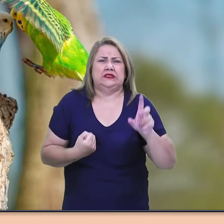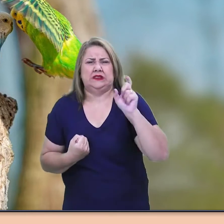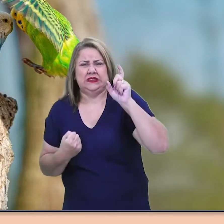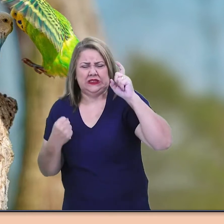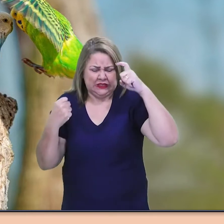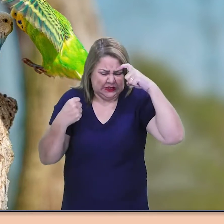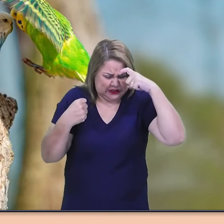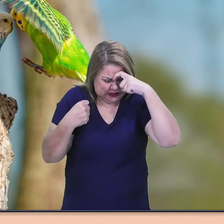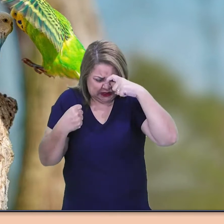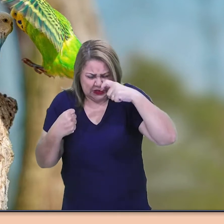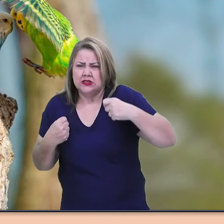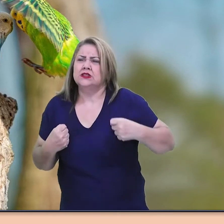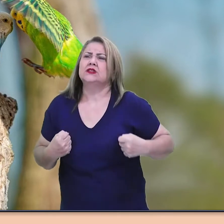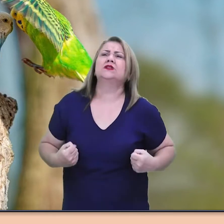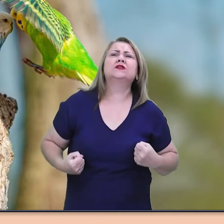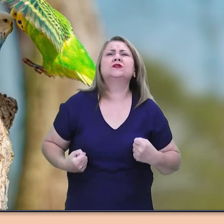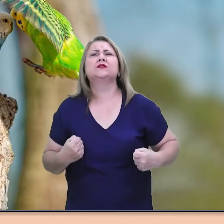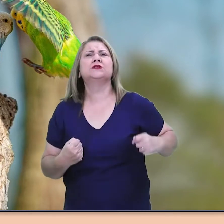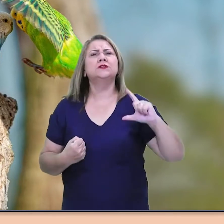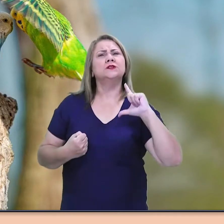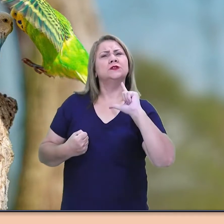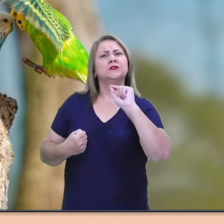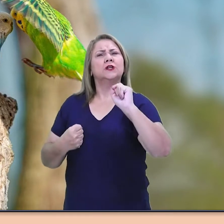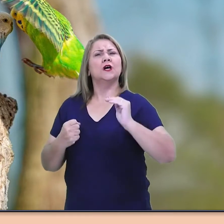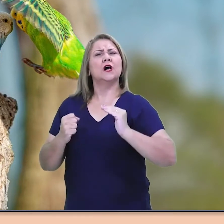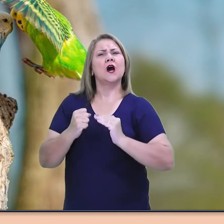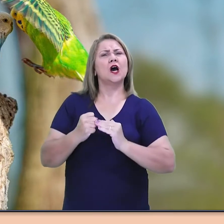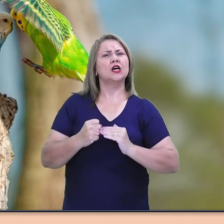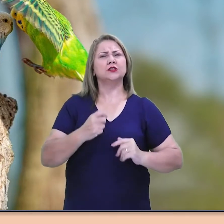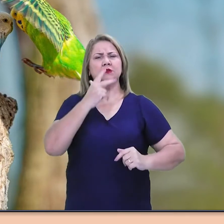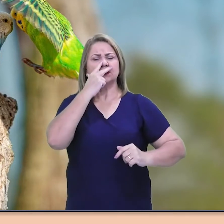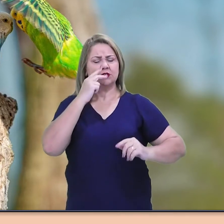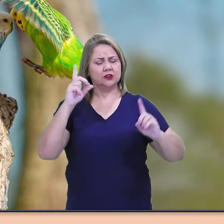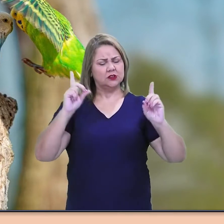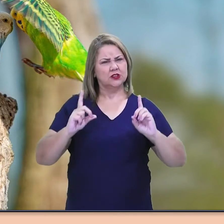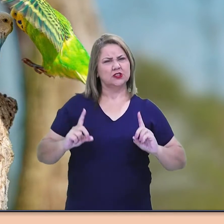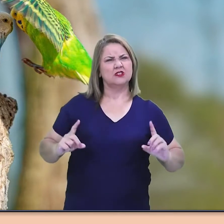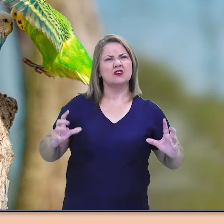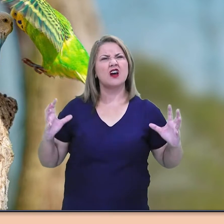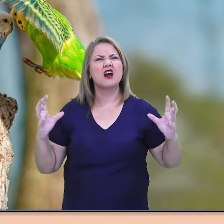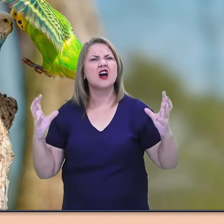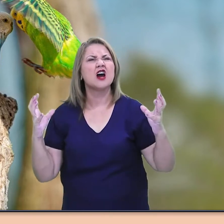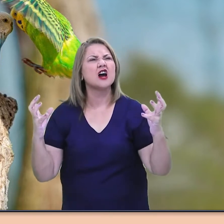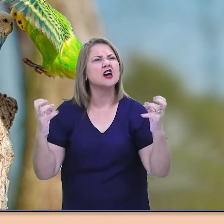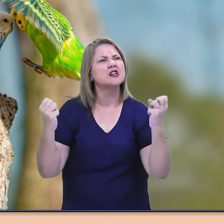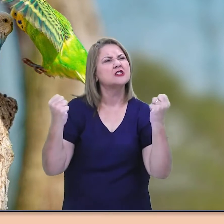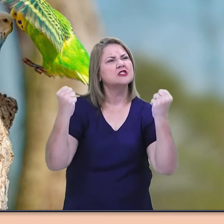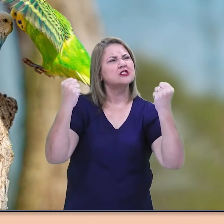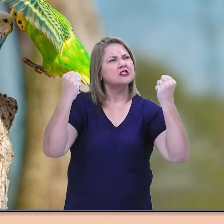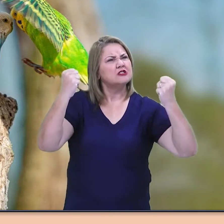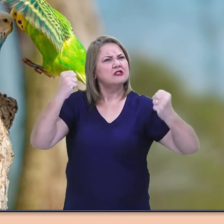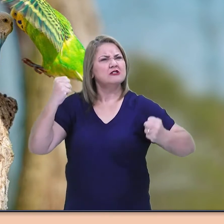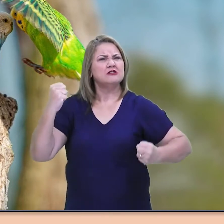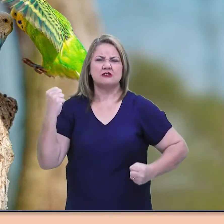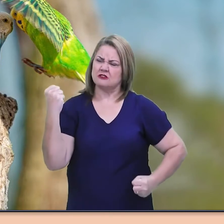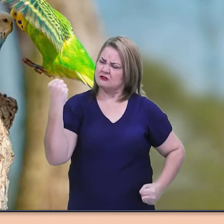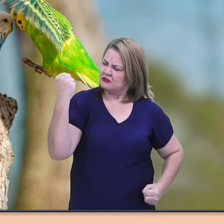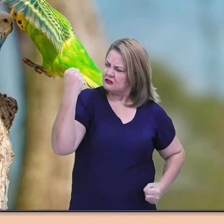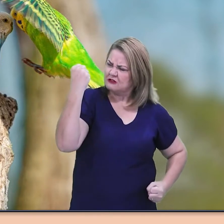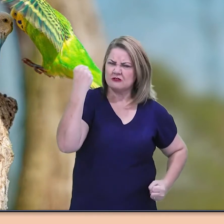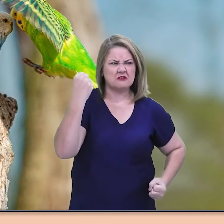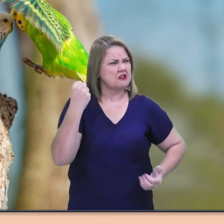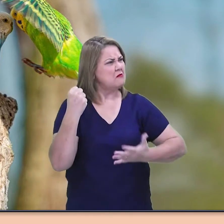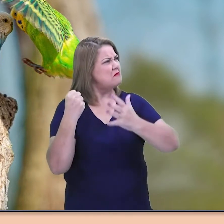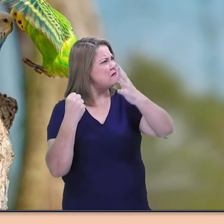e altivo, rumo de casa, como um deus selvagem e triunfante, apontando da mata a